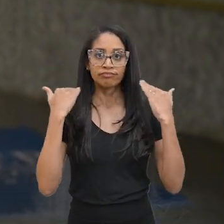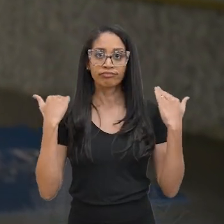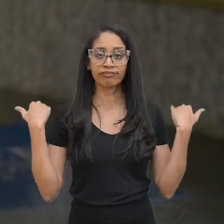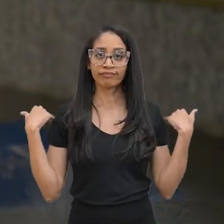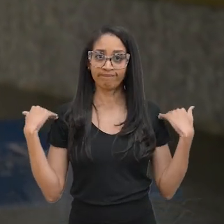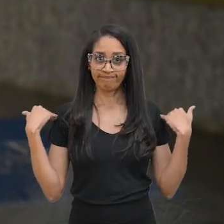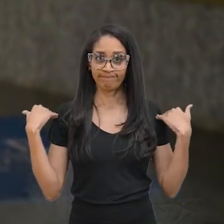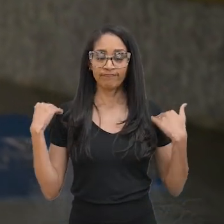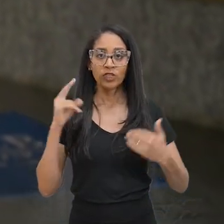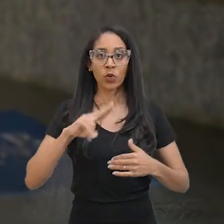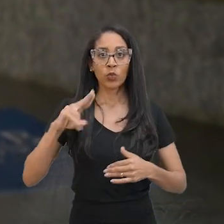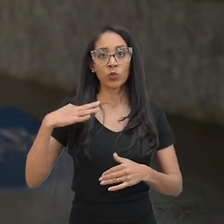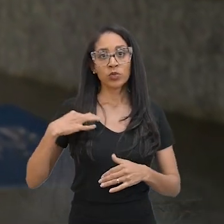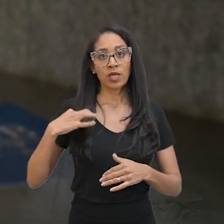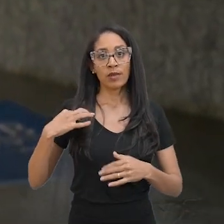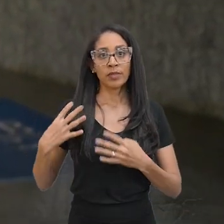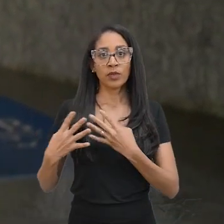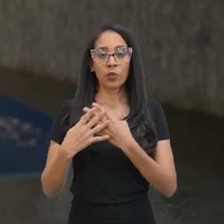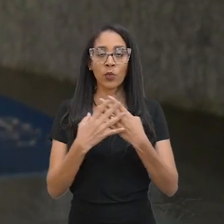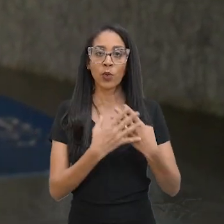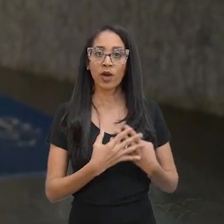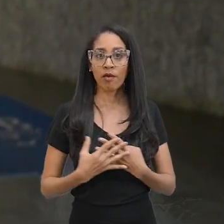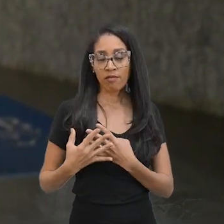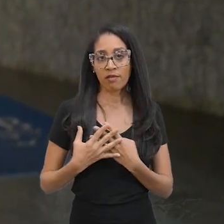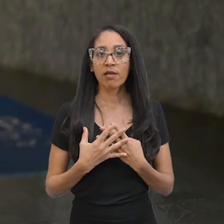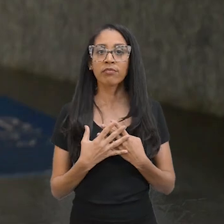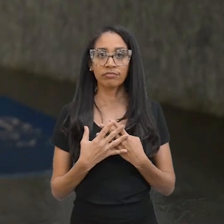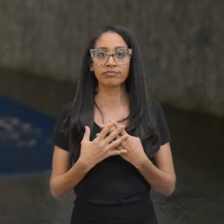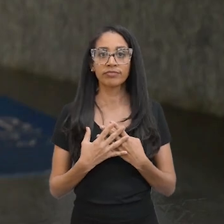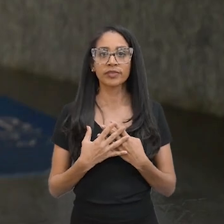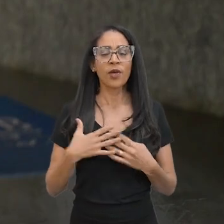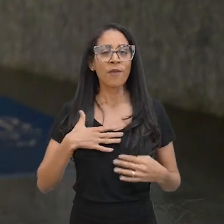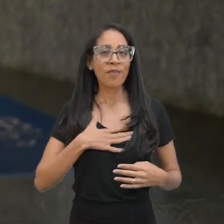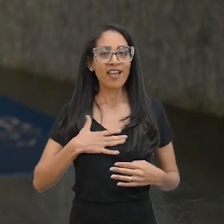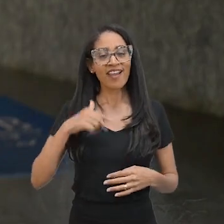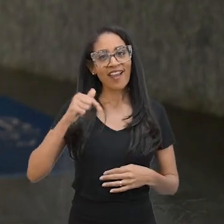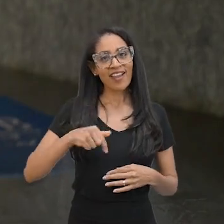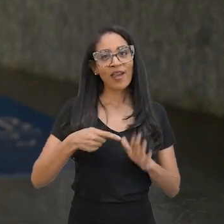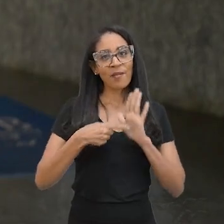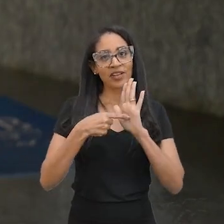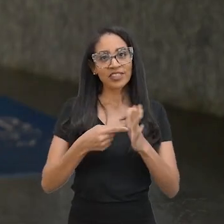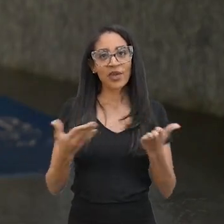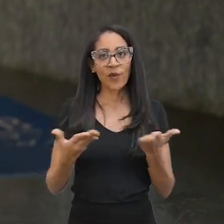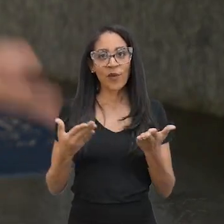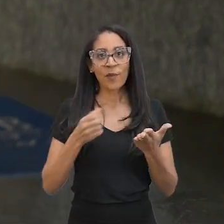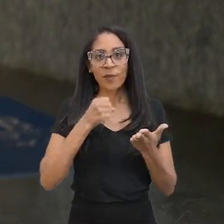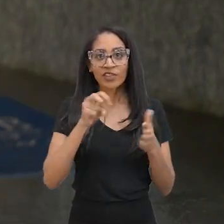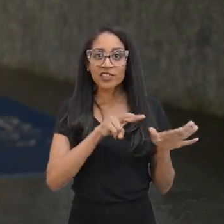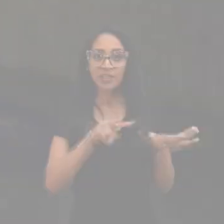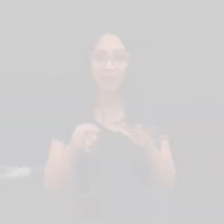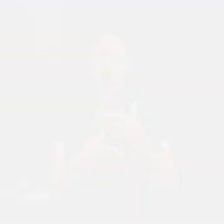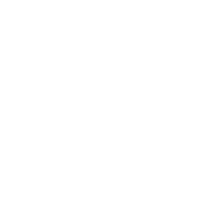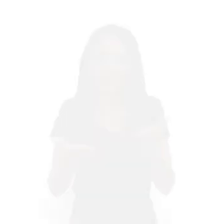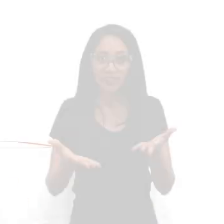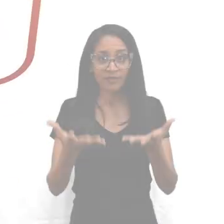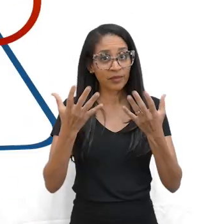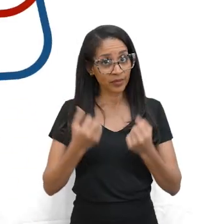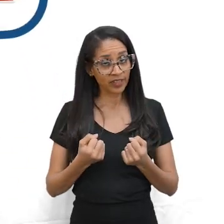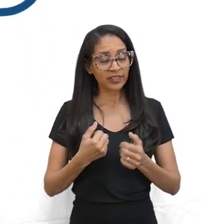dos ombros. Estou usando uma blusa quadriculada e é um prazer estar aqui apresentando essa edição do Boletim Semanal para vocês. Vamos nessa?